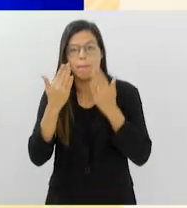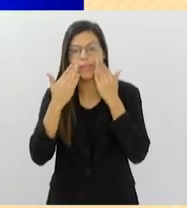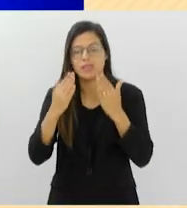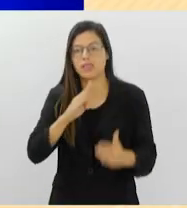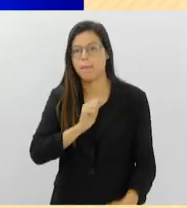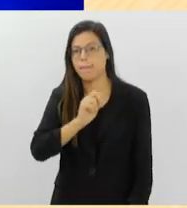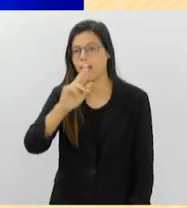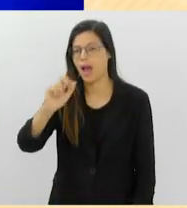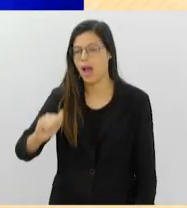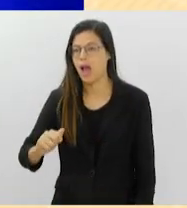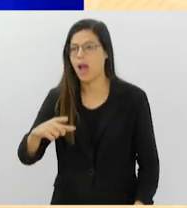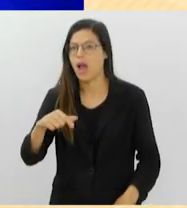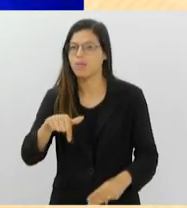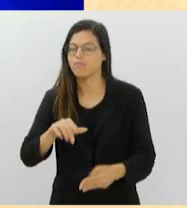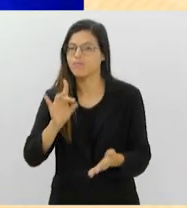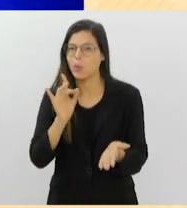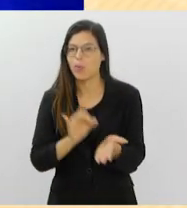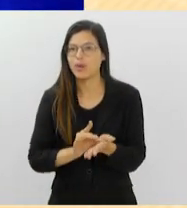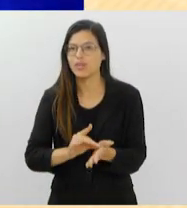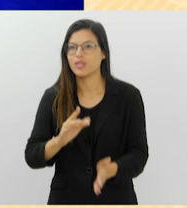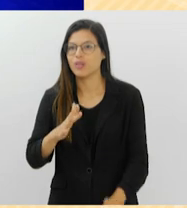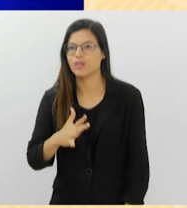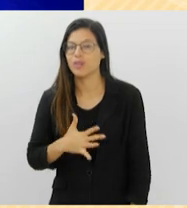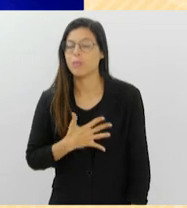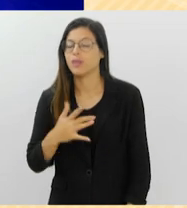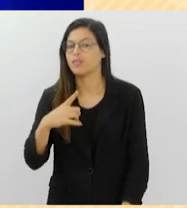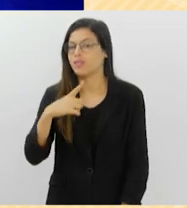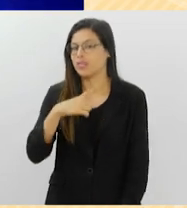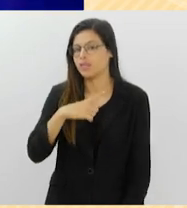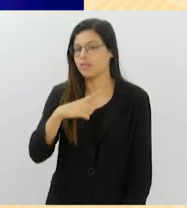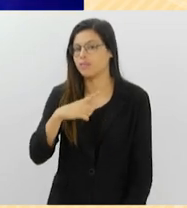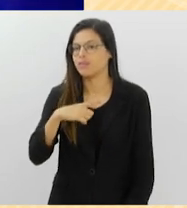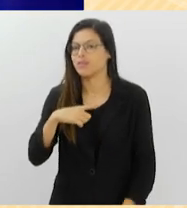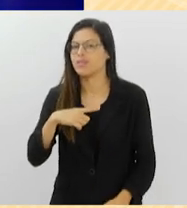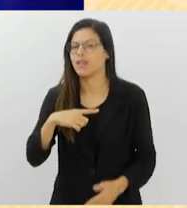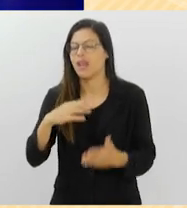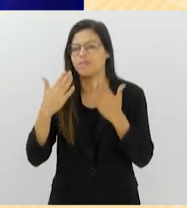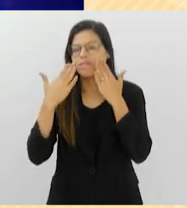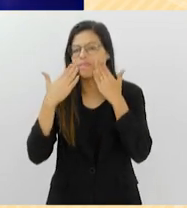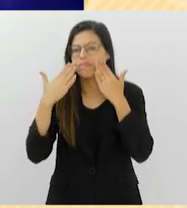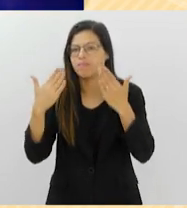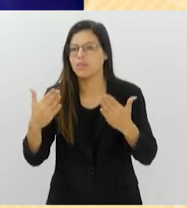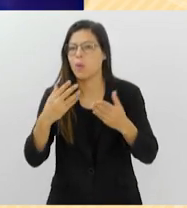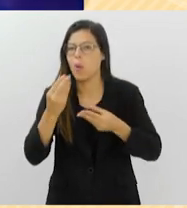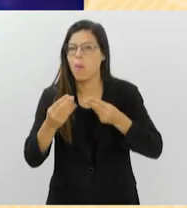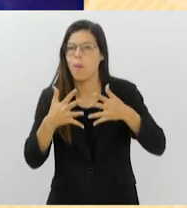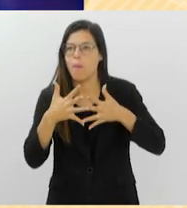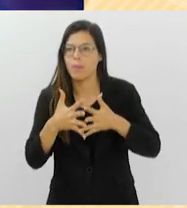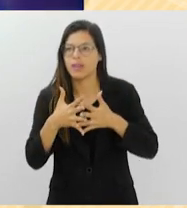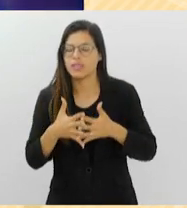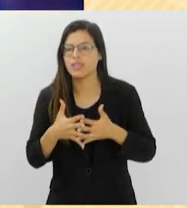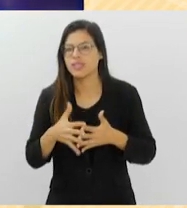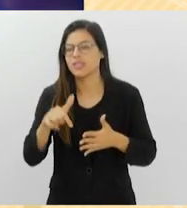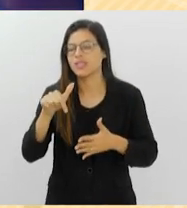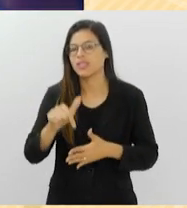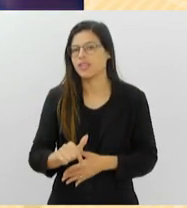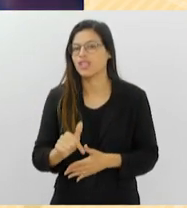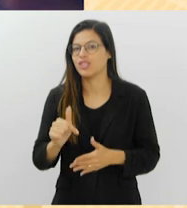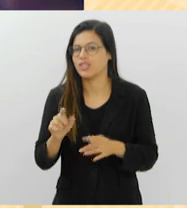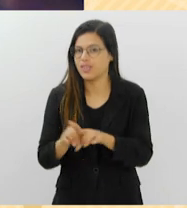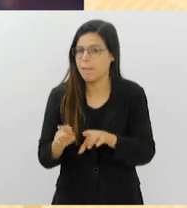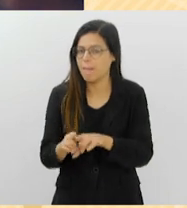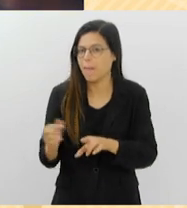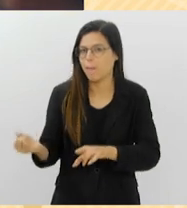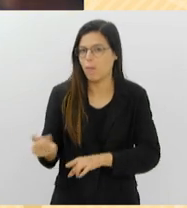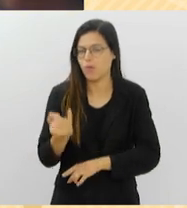uma montagem original e surpreendente, o solo traz para os palcos toda a complexidade e riqueza do clássico machadiano, fazendo